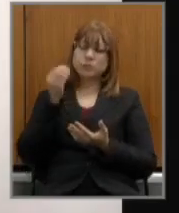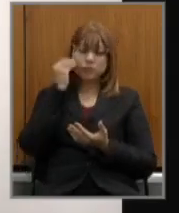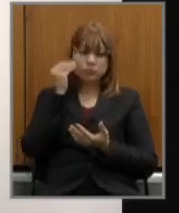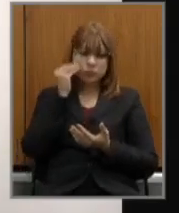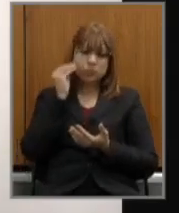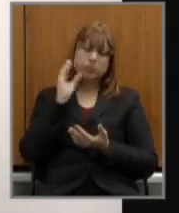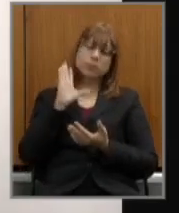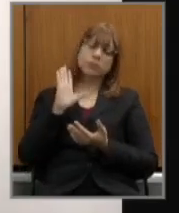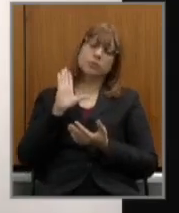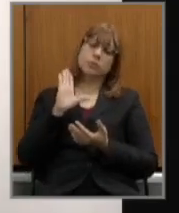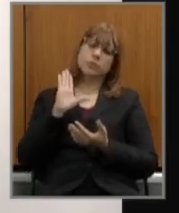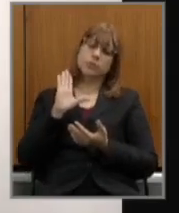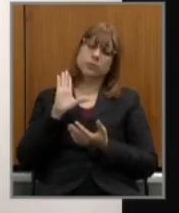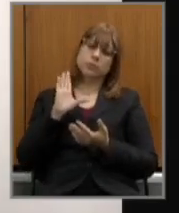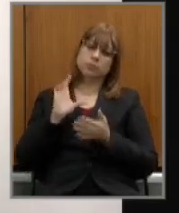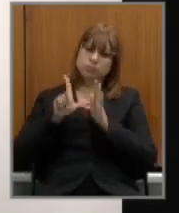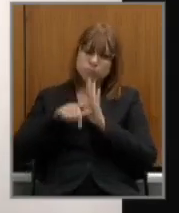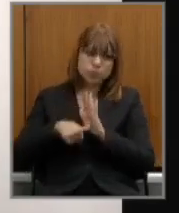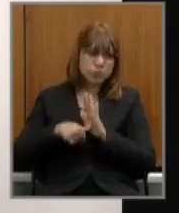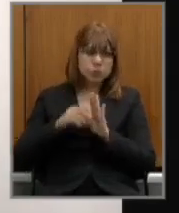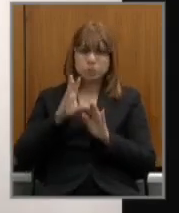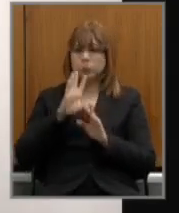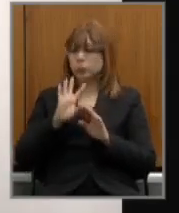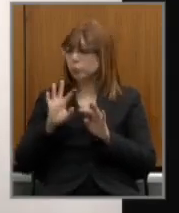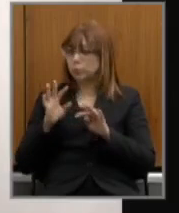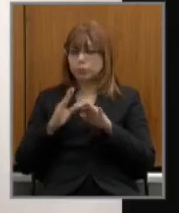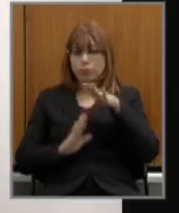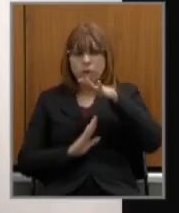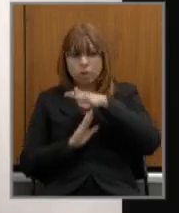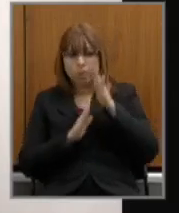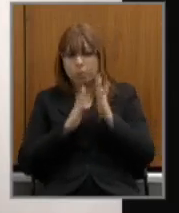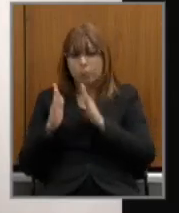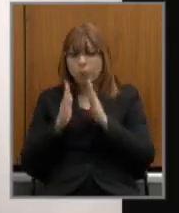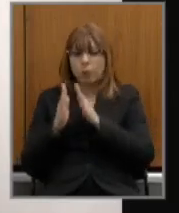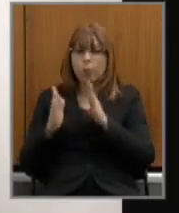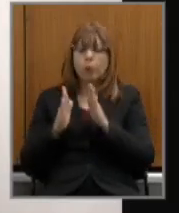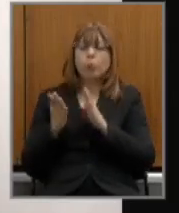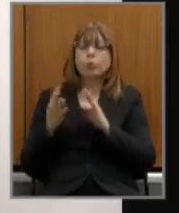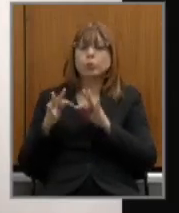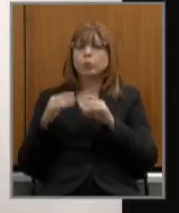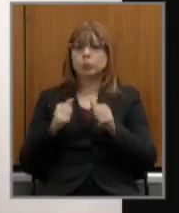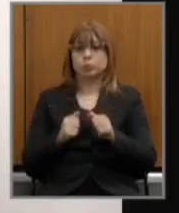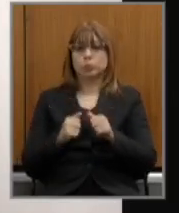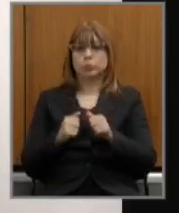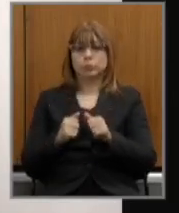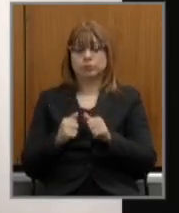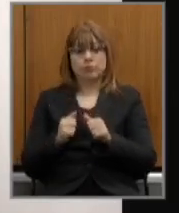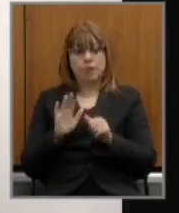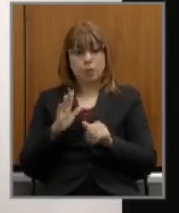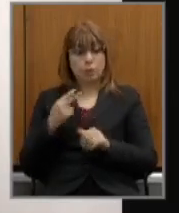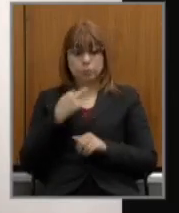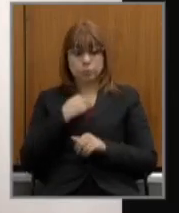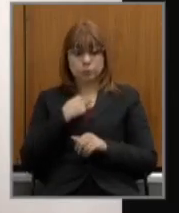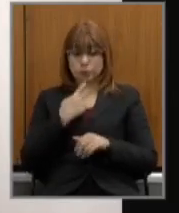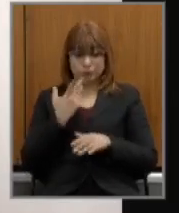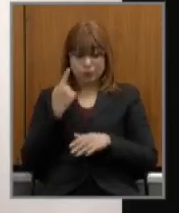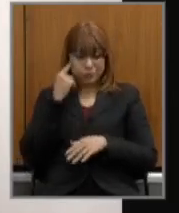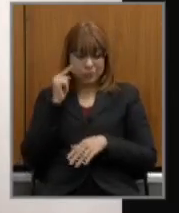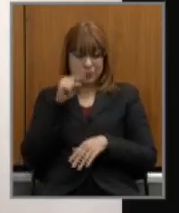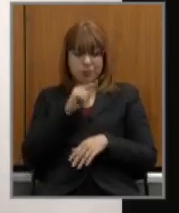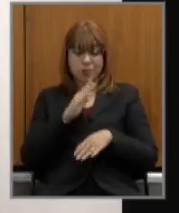e uma questão importante nós não podemos tê-la como camisa de força o prazo